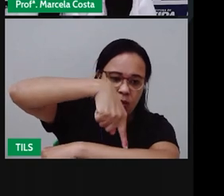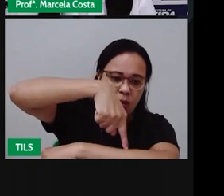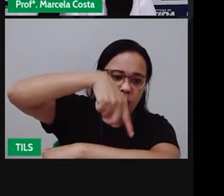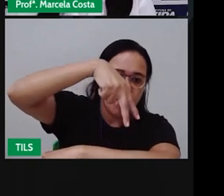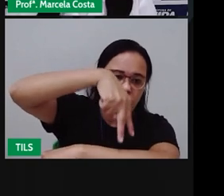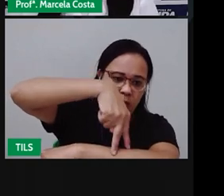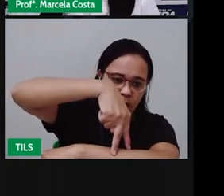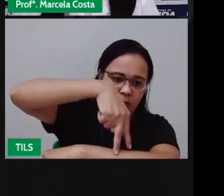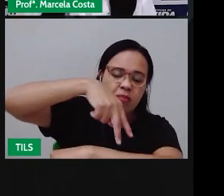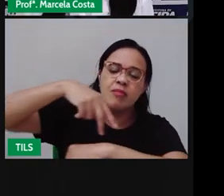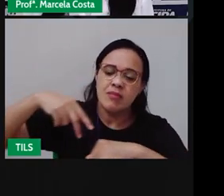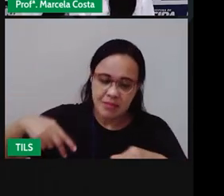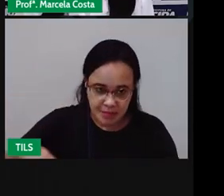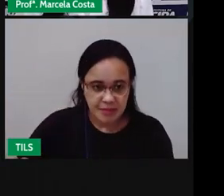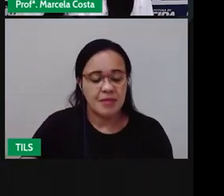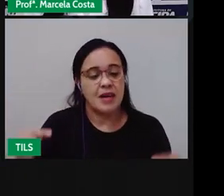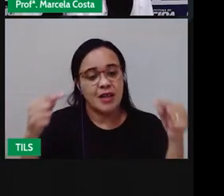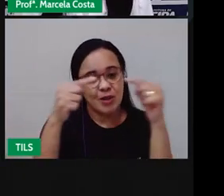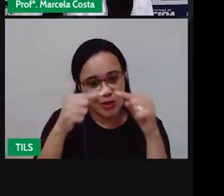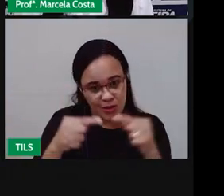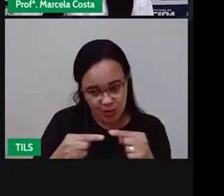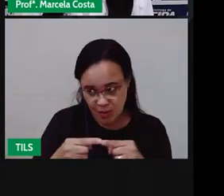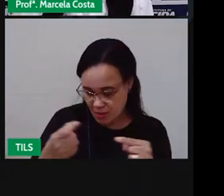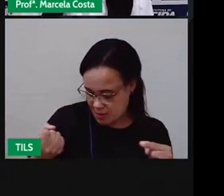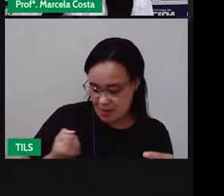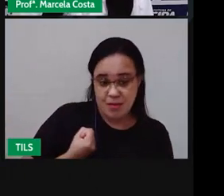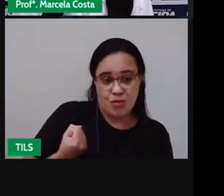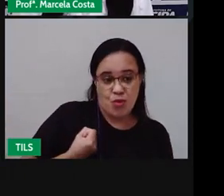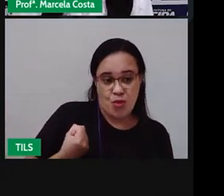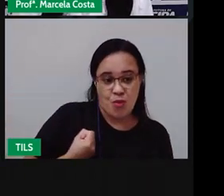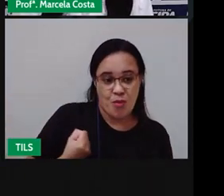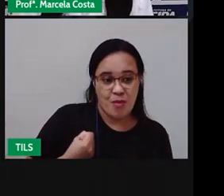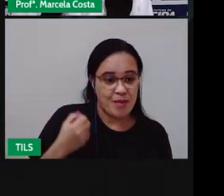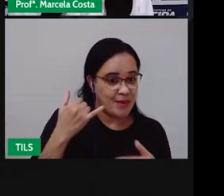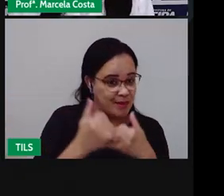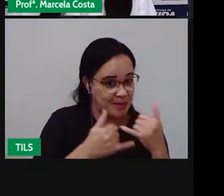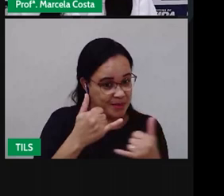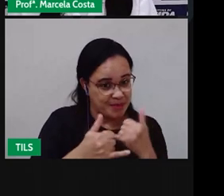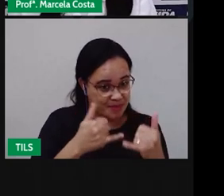Seguindo aí A numeração Da brincadeira Amarelinha